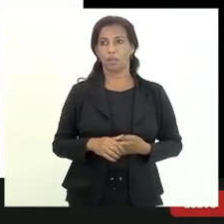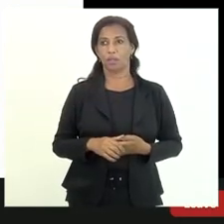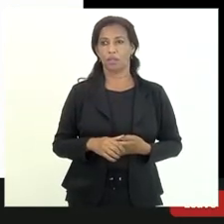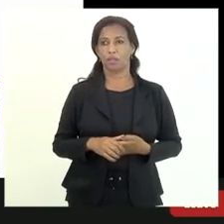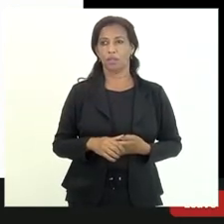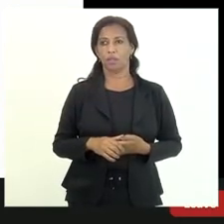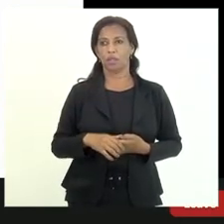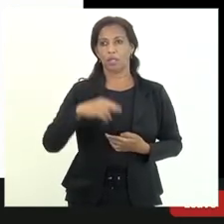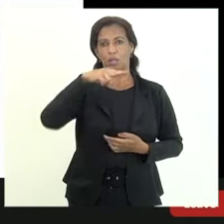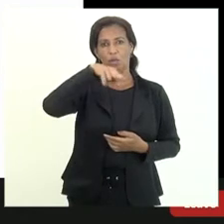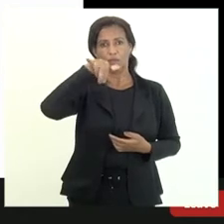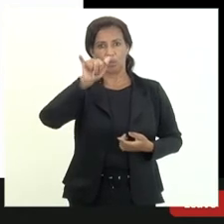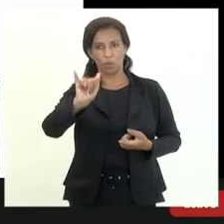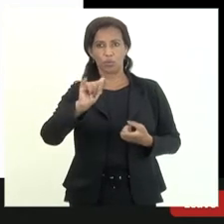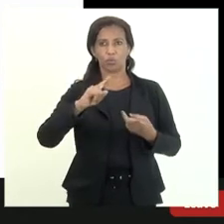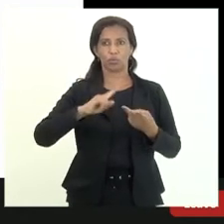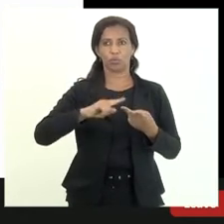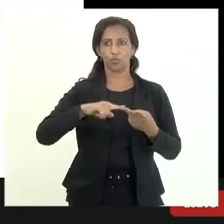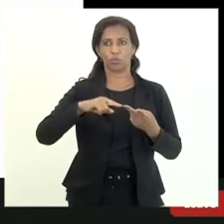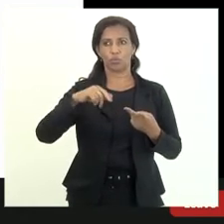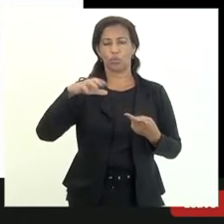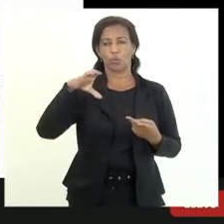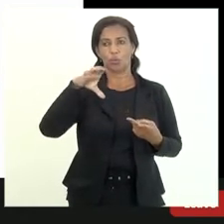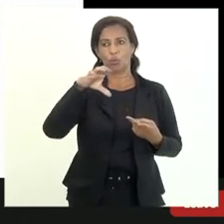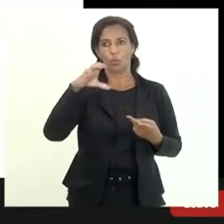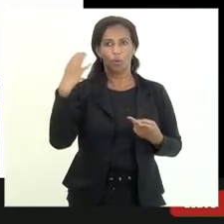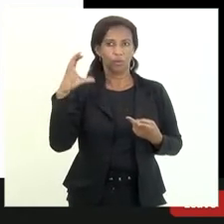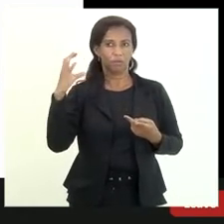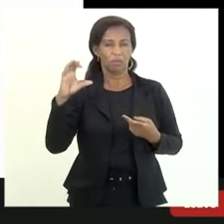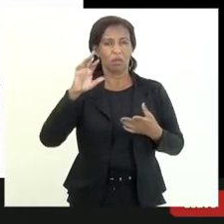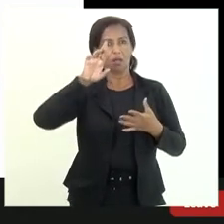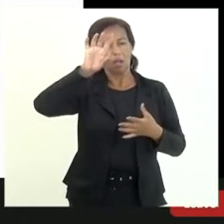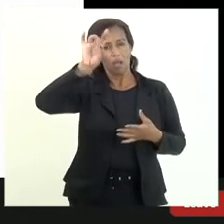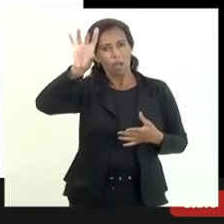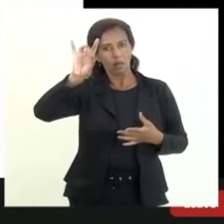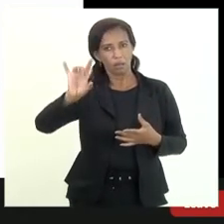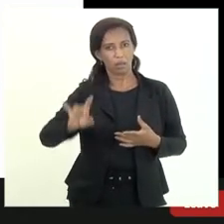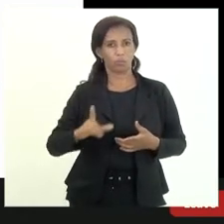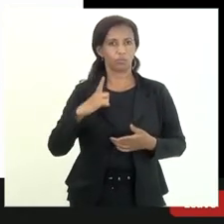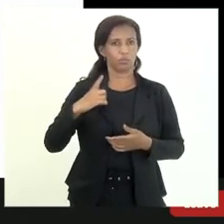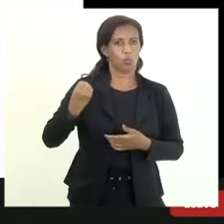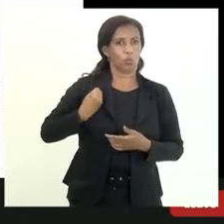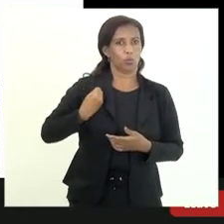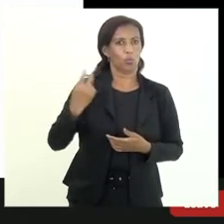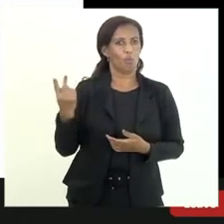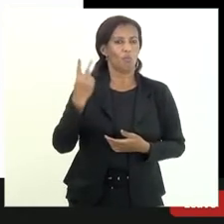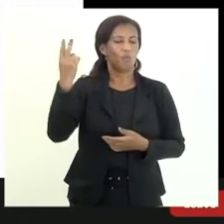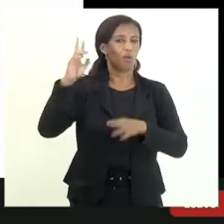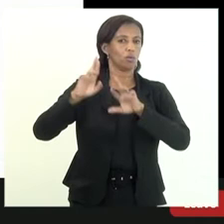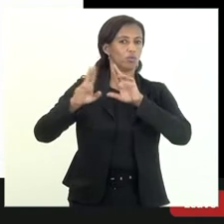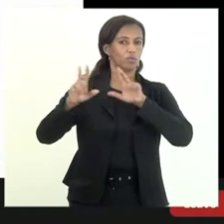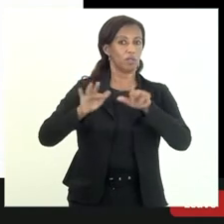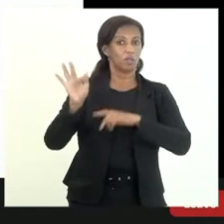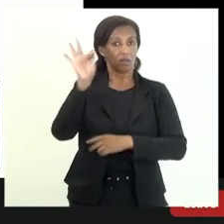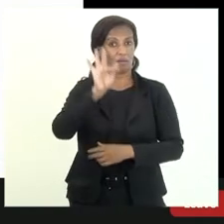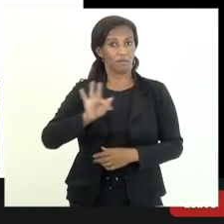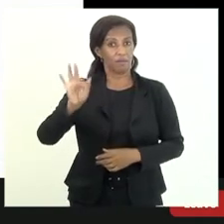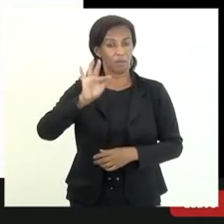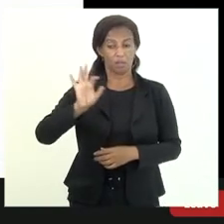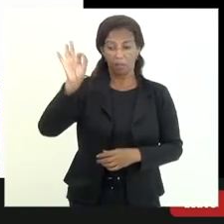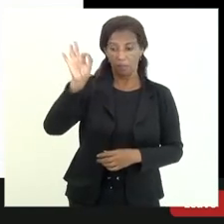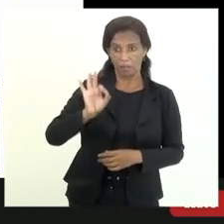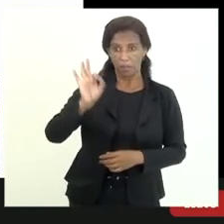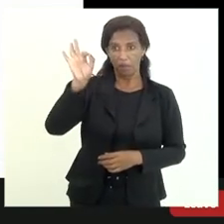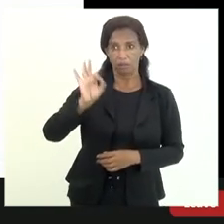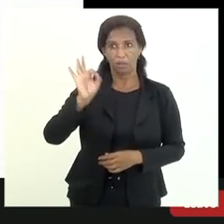9 Iguaçu a 0,97 a gente vê que em todas os índices da federação esse percentual ele é